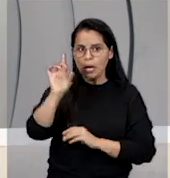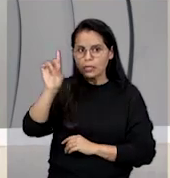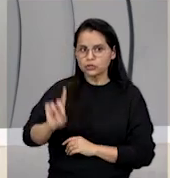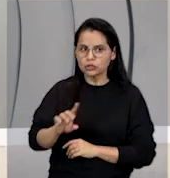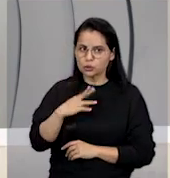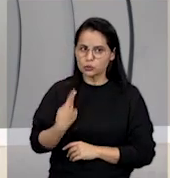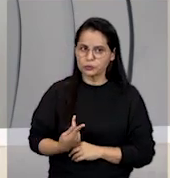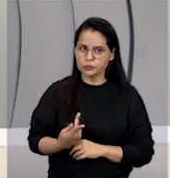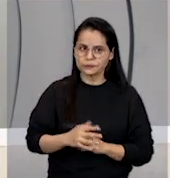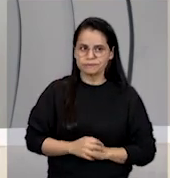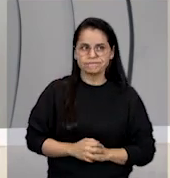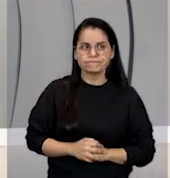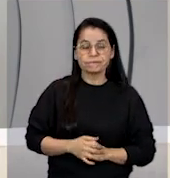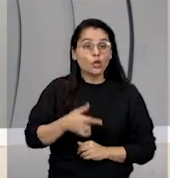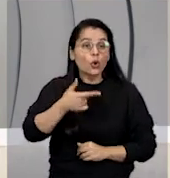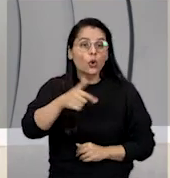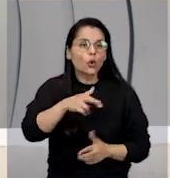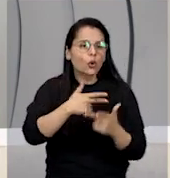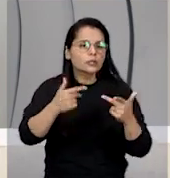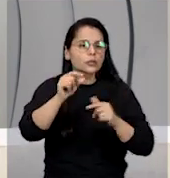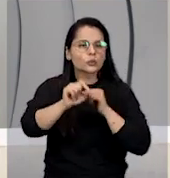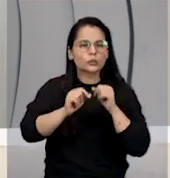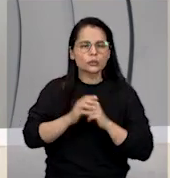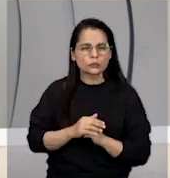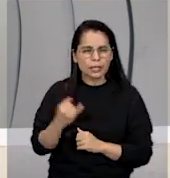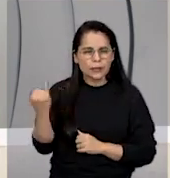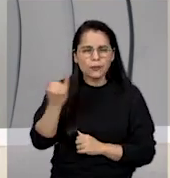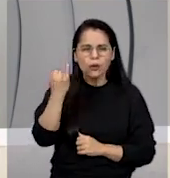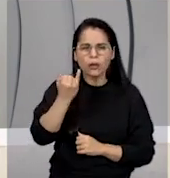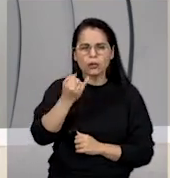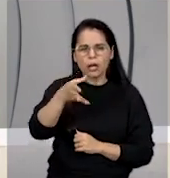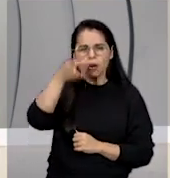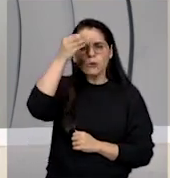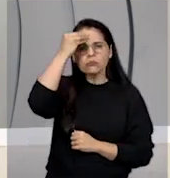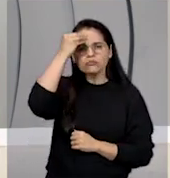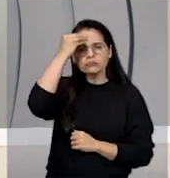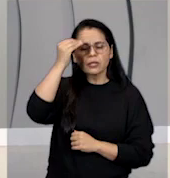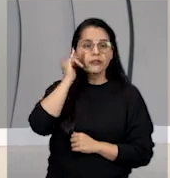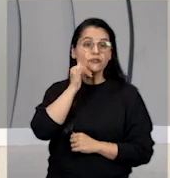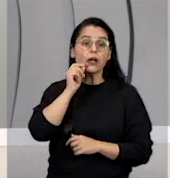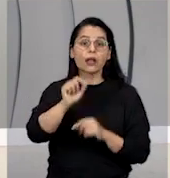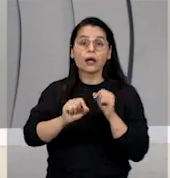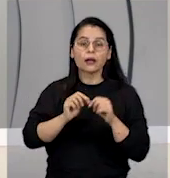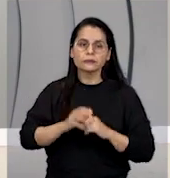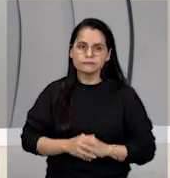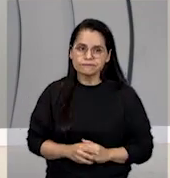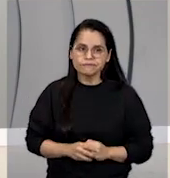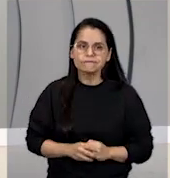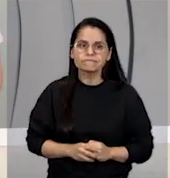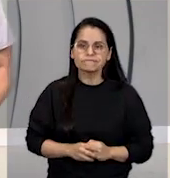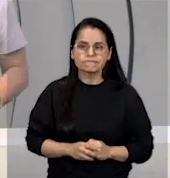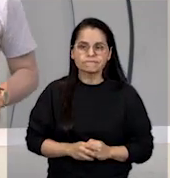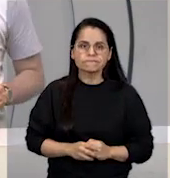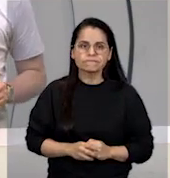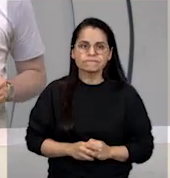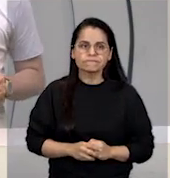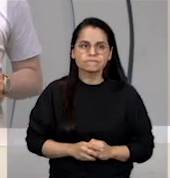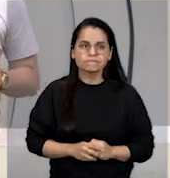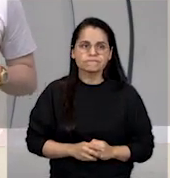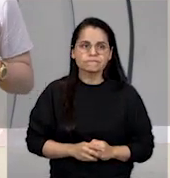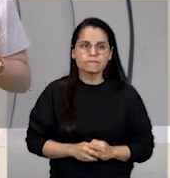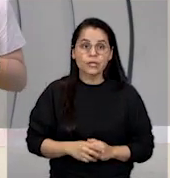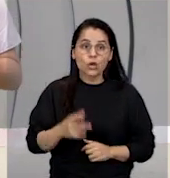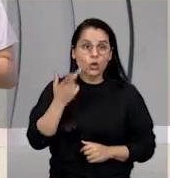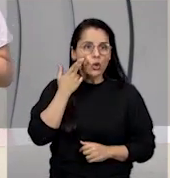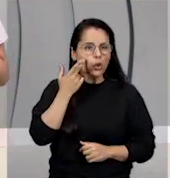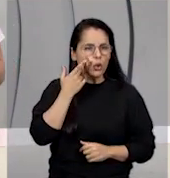Uma outra coisa que vale a pena a gente falar é que é